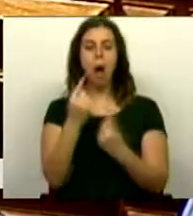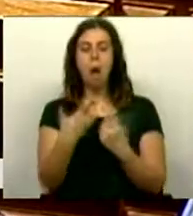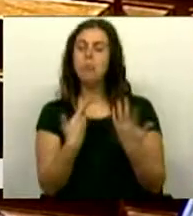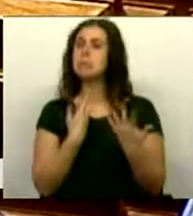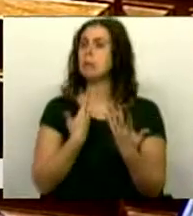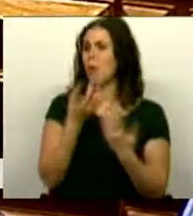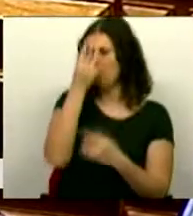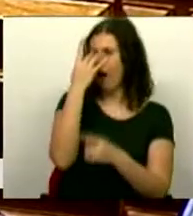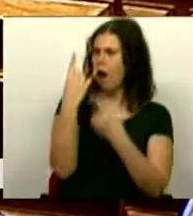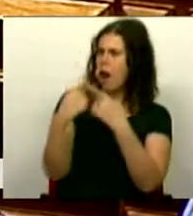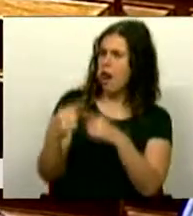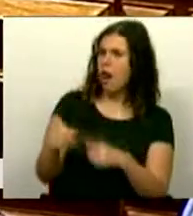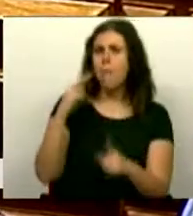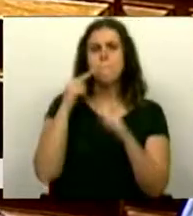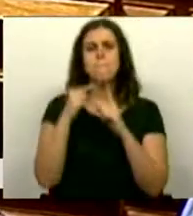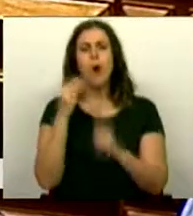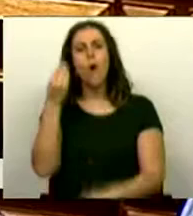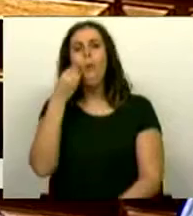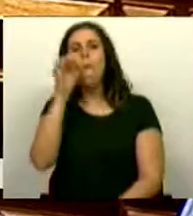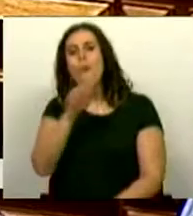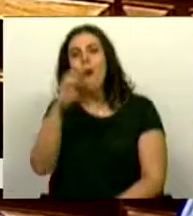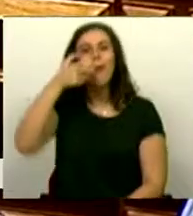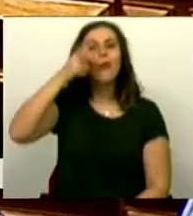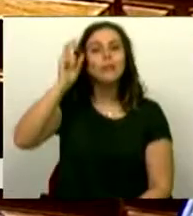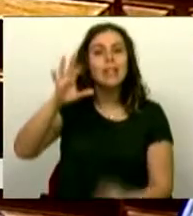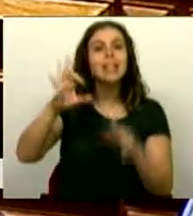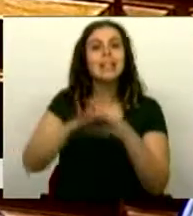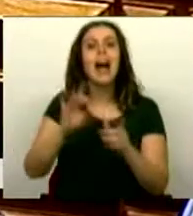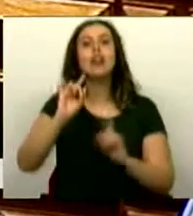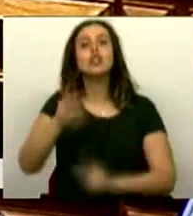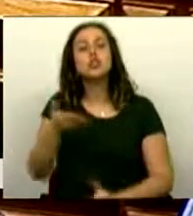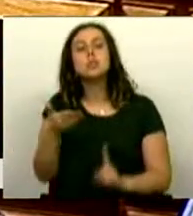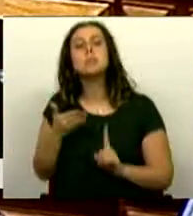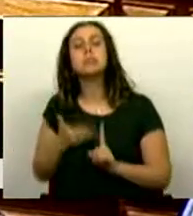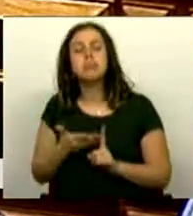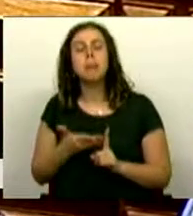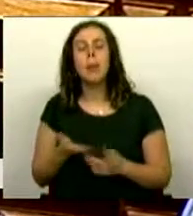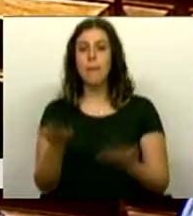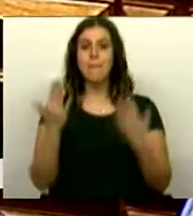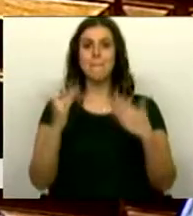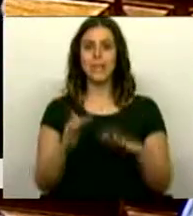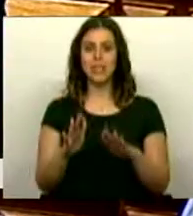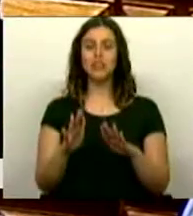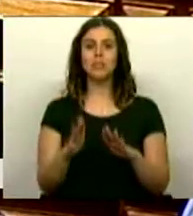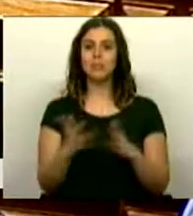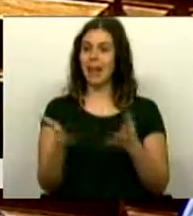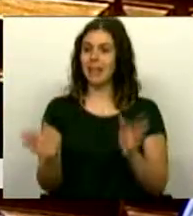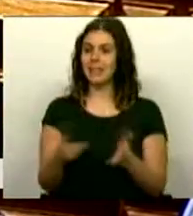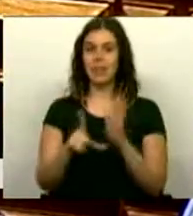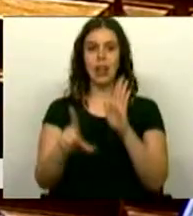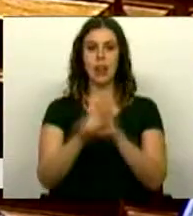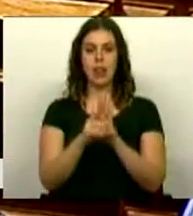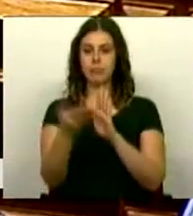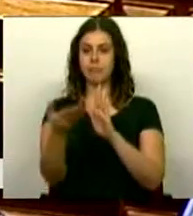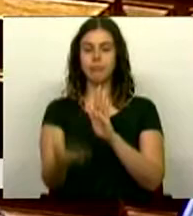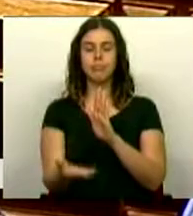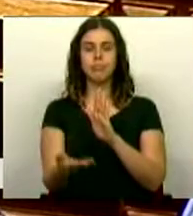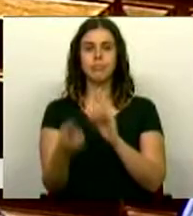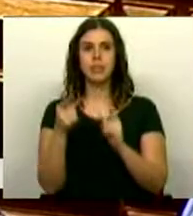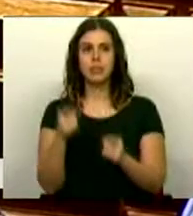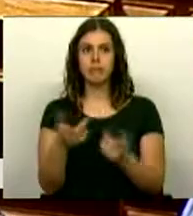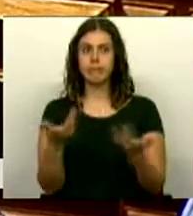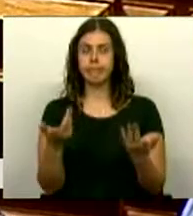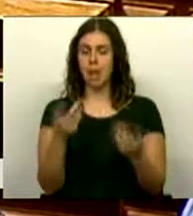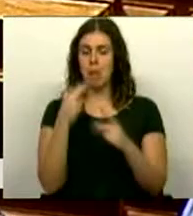divergências do ponto de vista de abordagem conceptual relativamente à questão em concreto, mas a iniciativa legislativa em causa é,